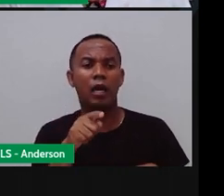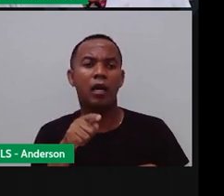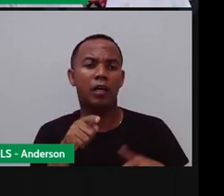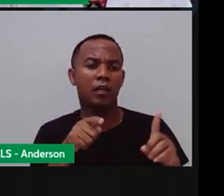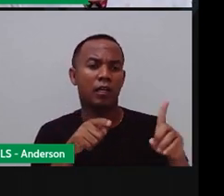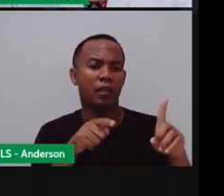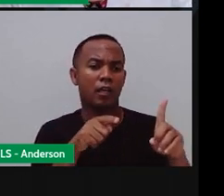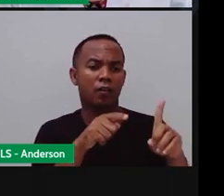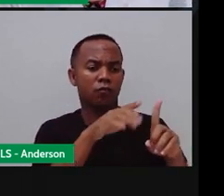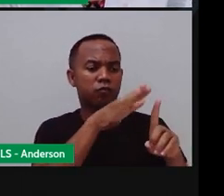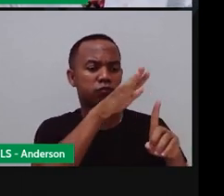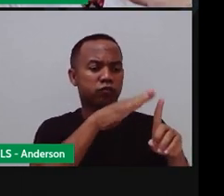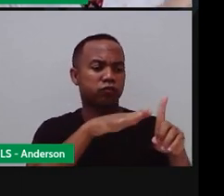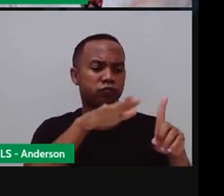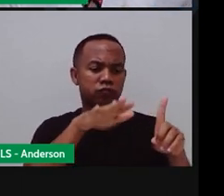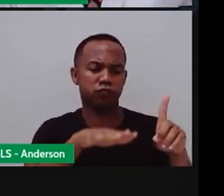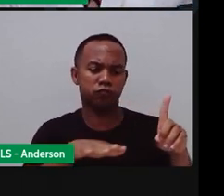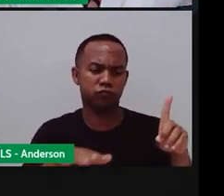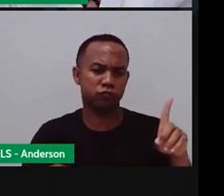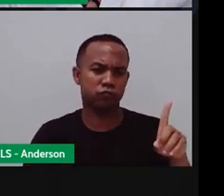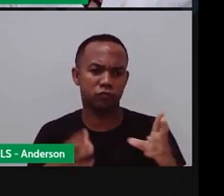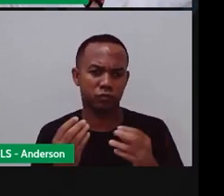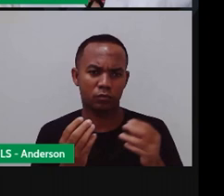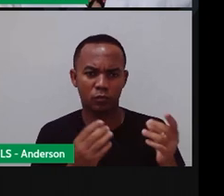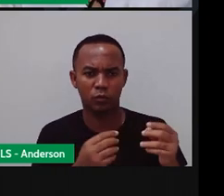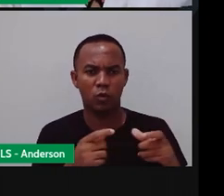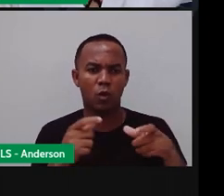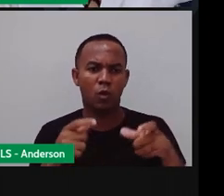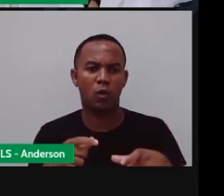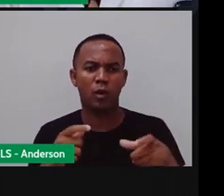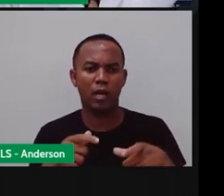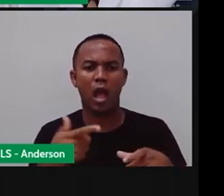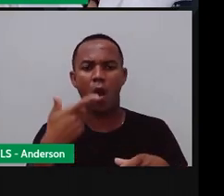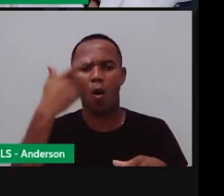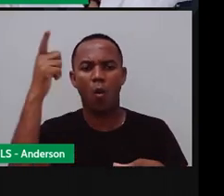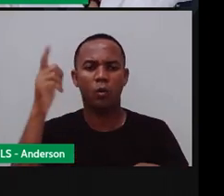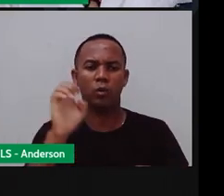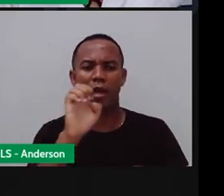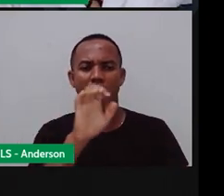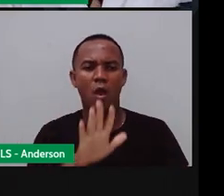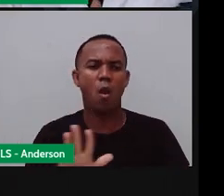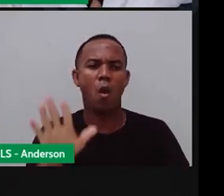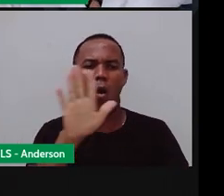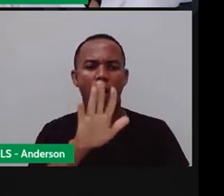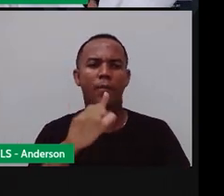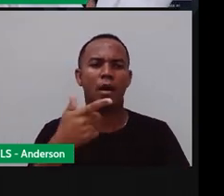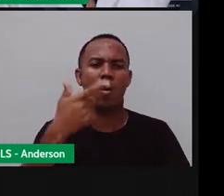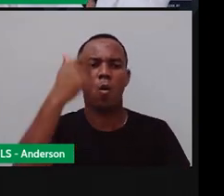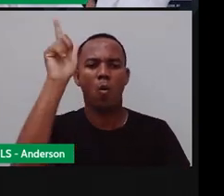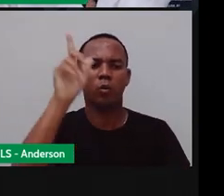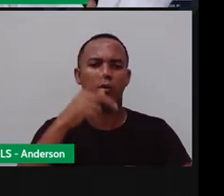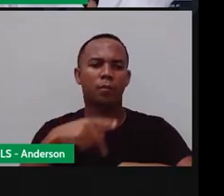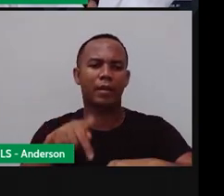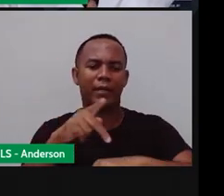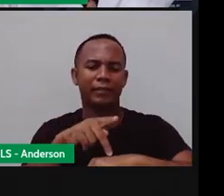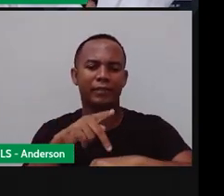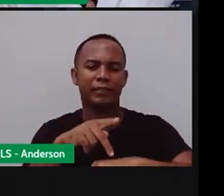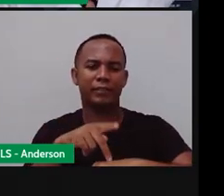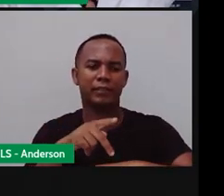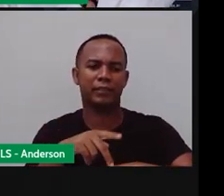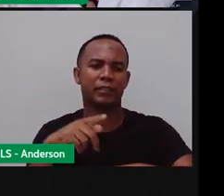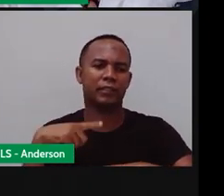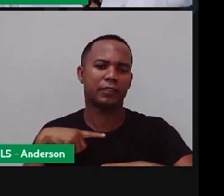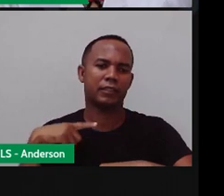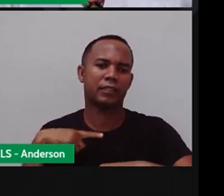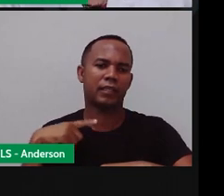é bem característica do hemisfério norte ou seja da Europa Estados Unidos Canadá que são países que estão aonde na parte